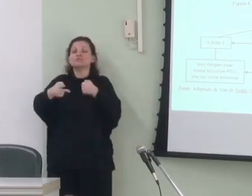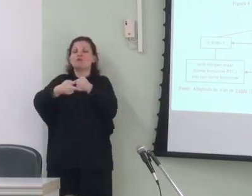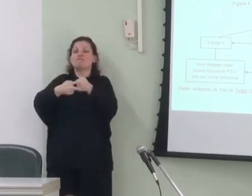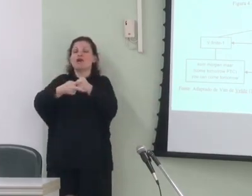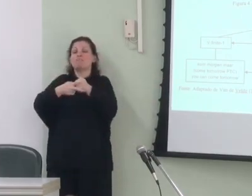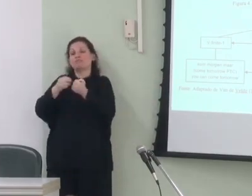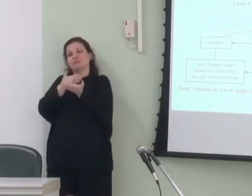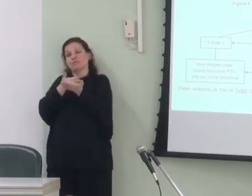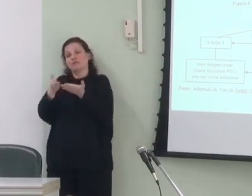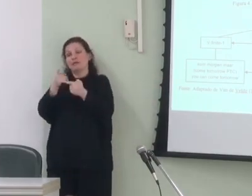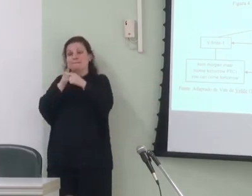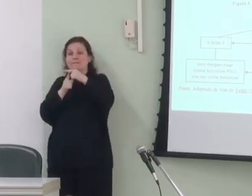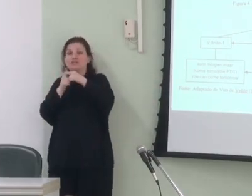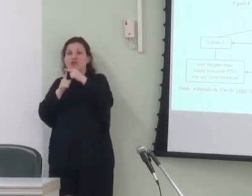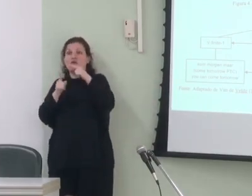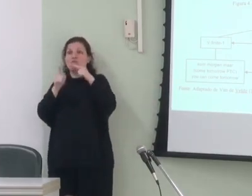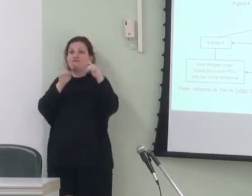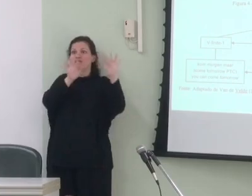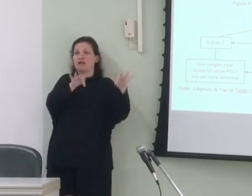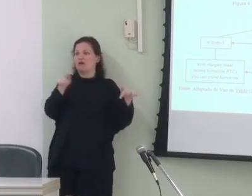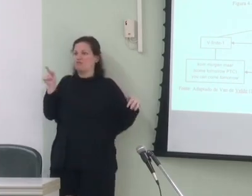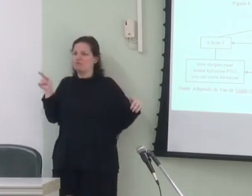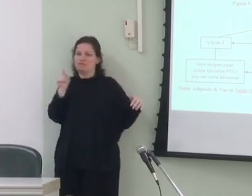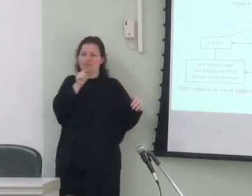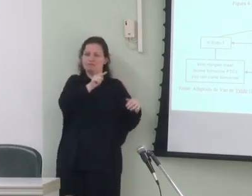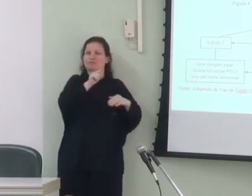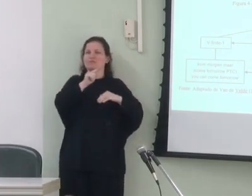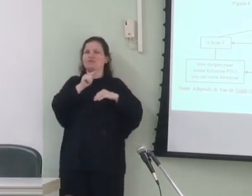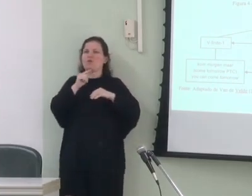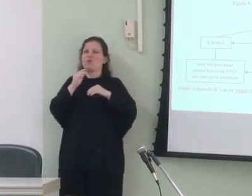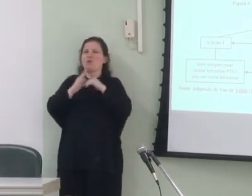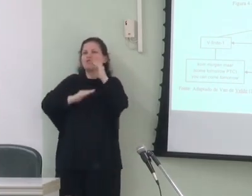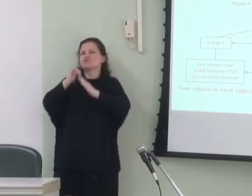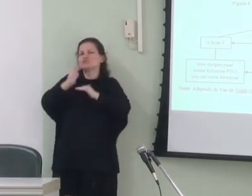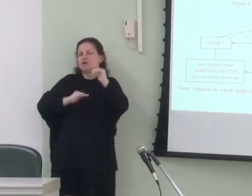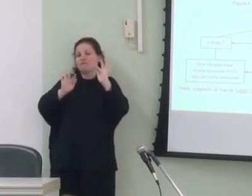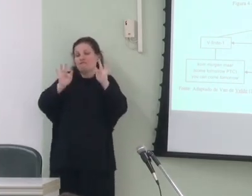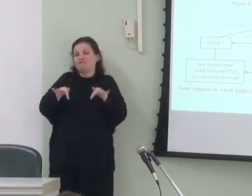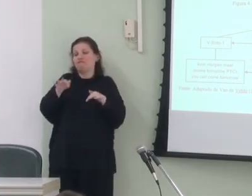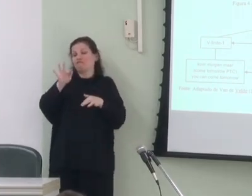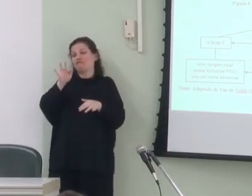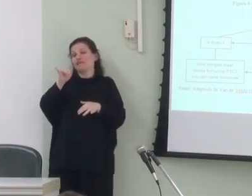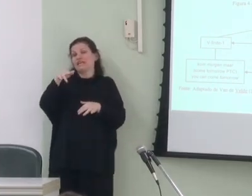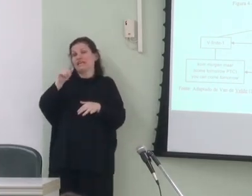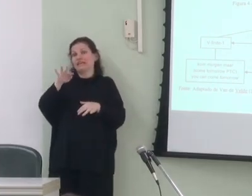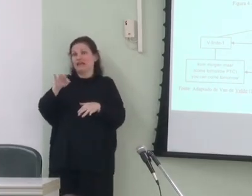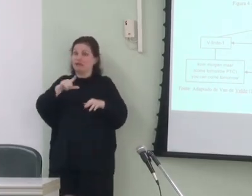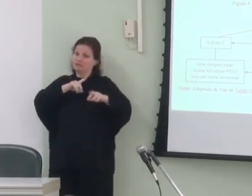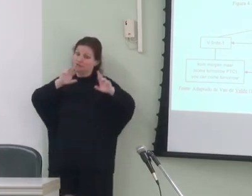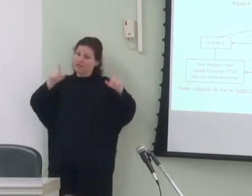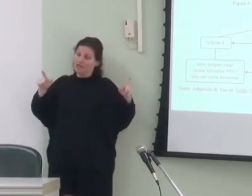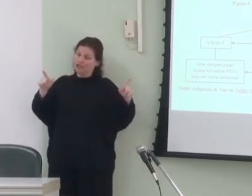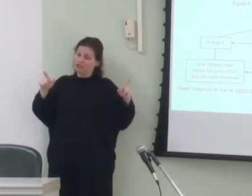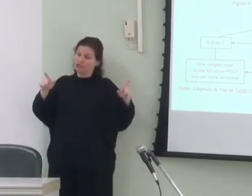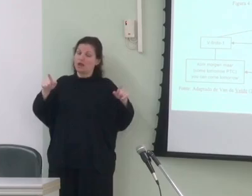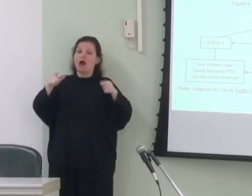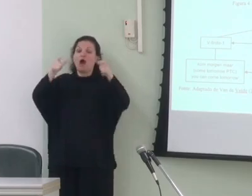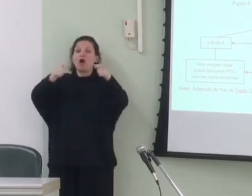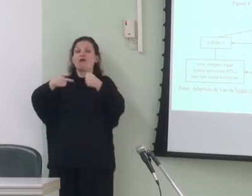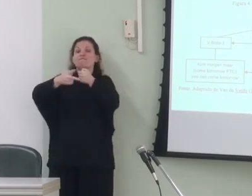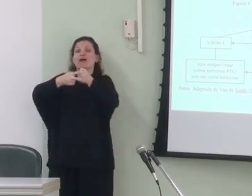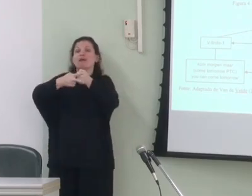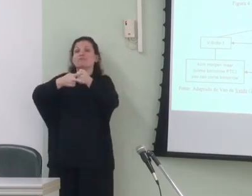ser inicial medial final construções finitas distintas em termos de forma que a posição do verbo